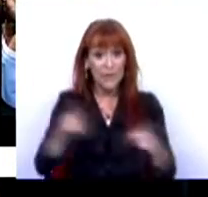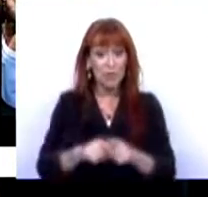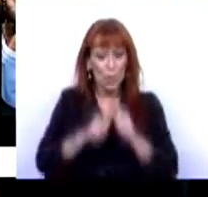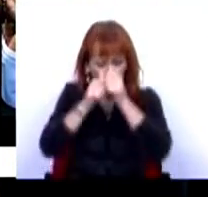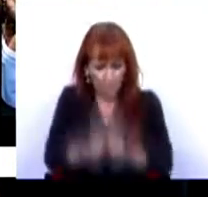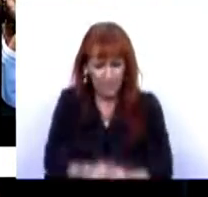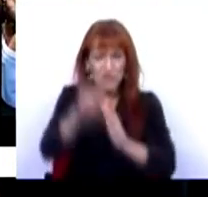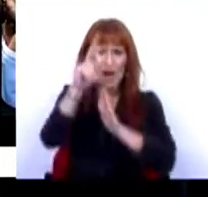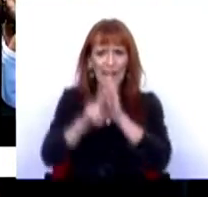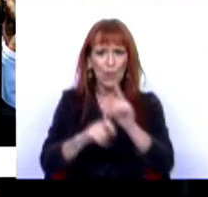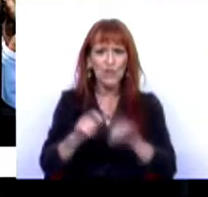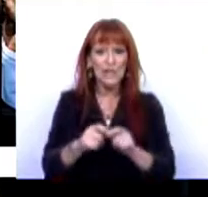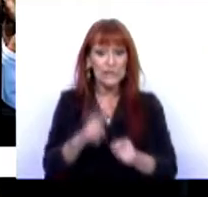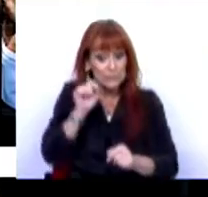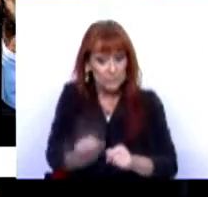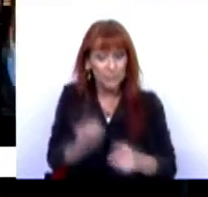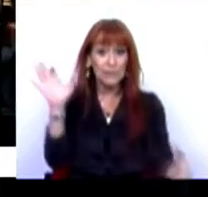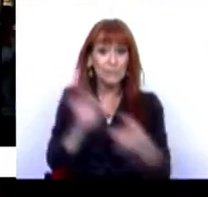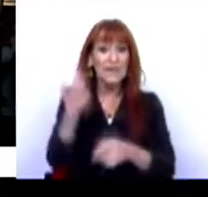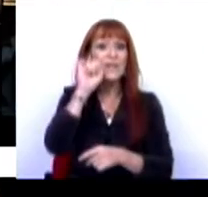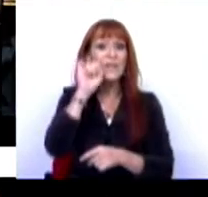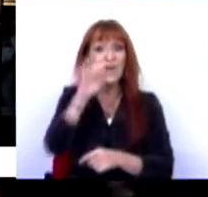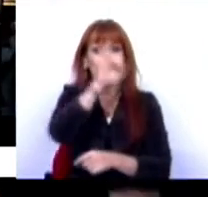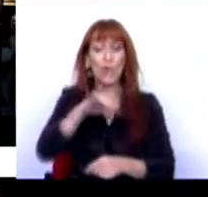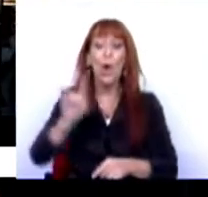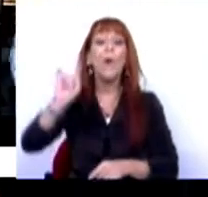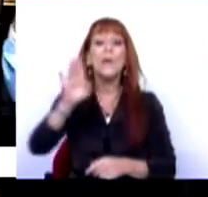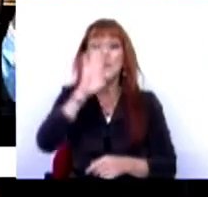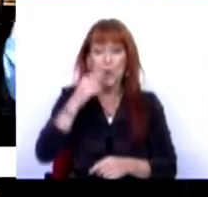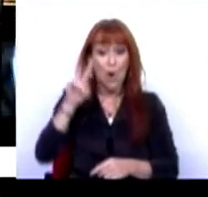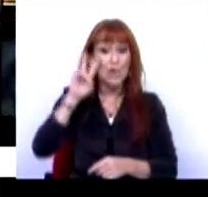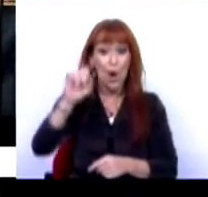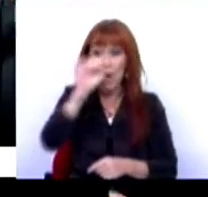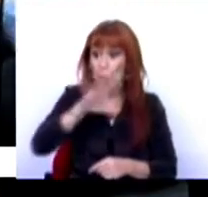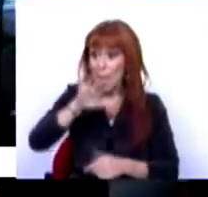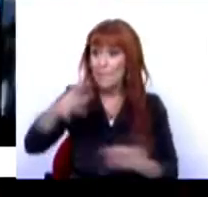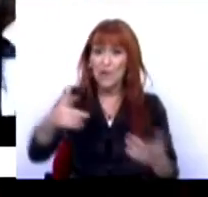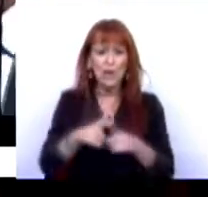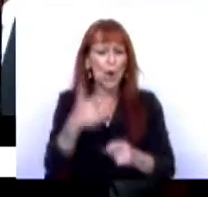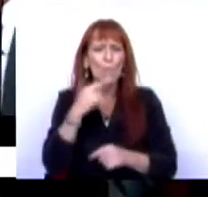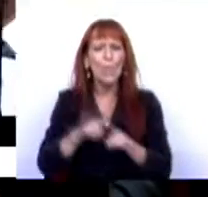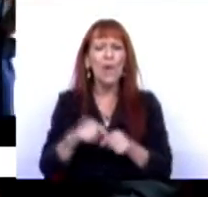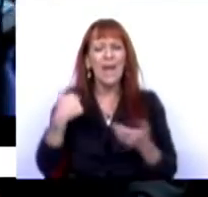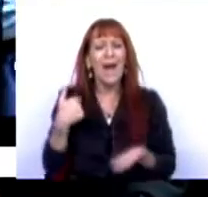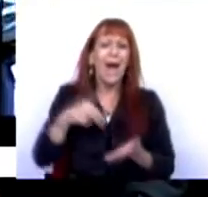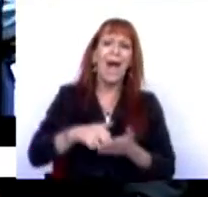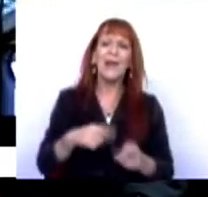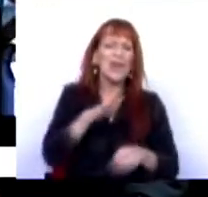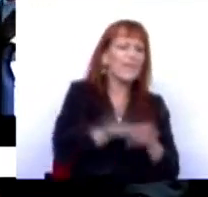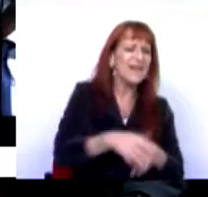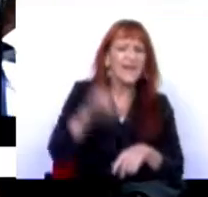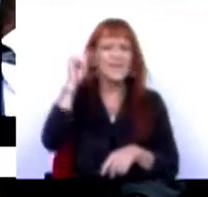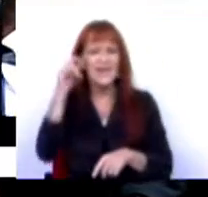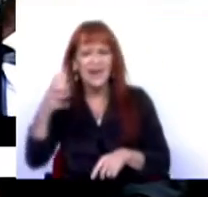cumprimento das regras estritas de defesa do ambiente. Porque se nós olharmos para o ambiente, nós não podemos vir aqui às terças,